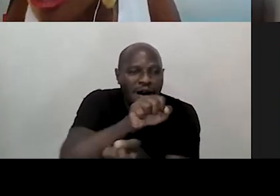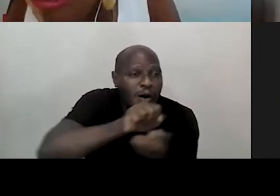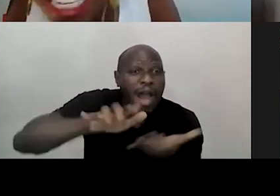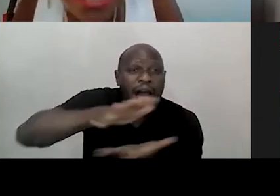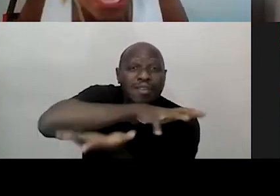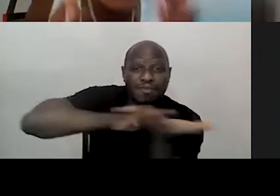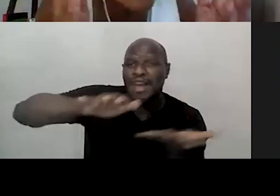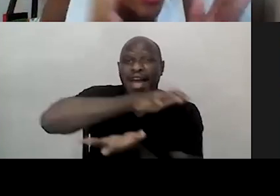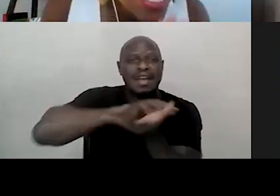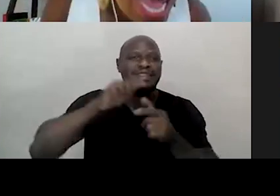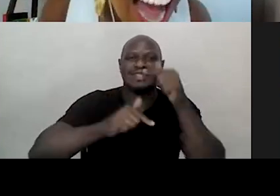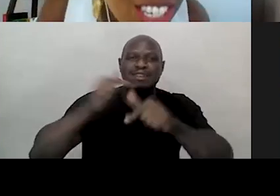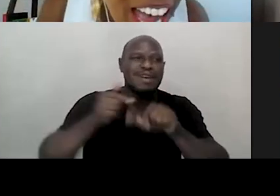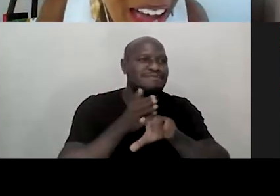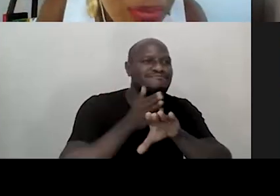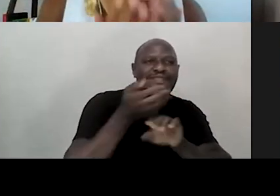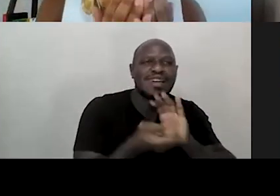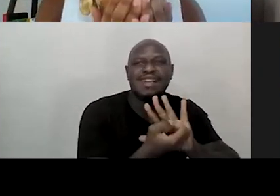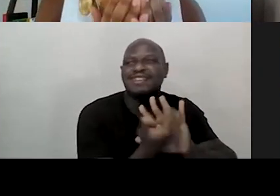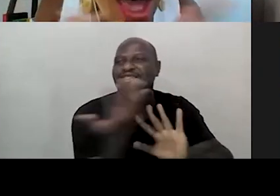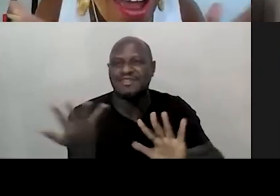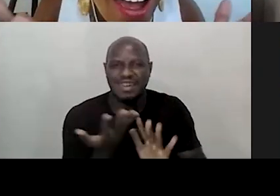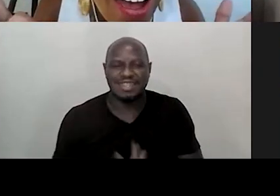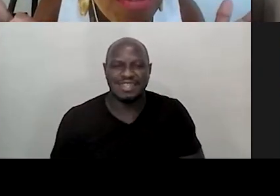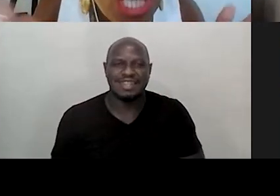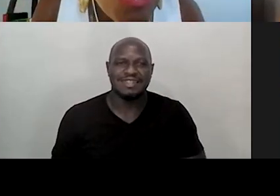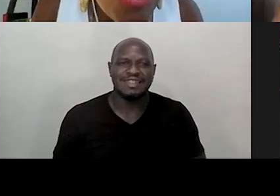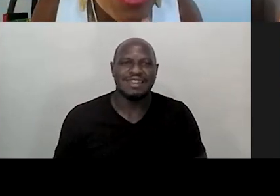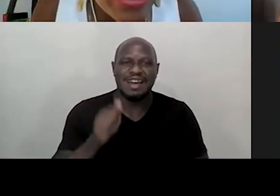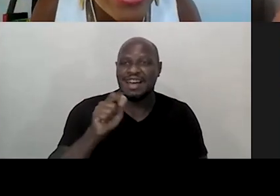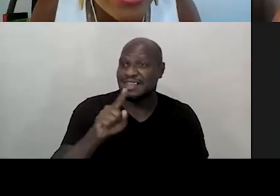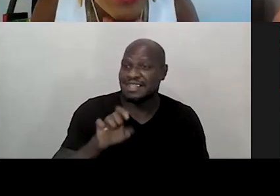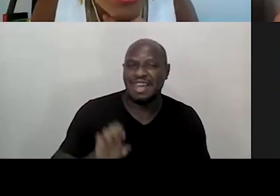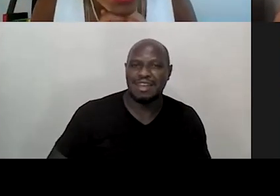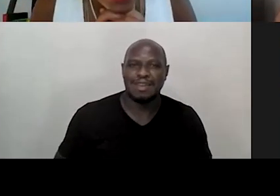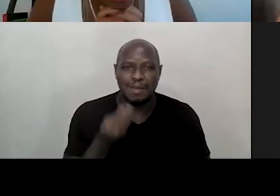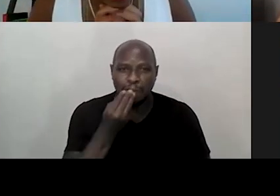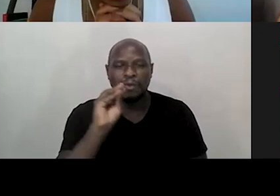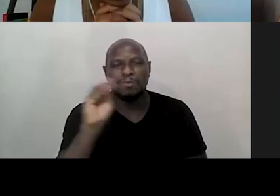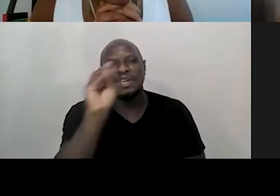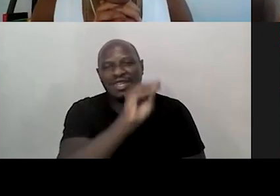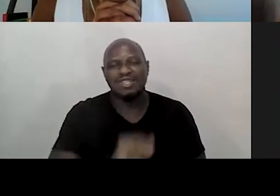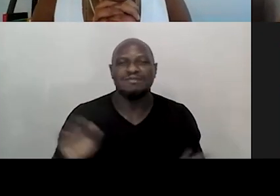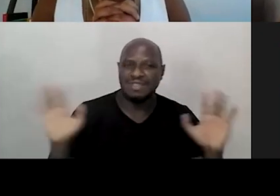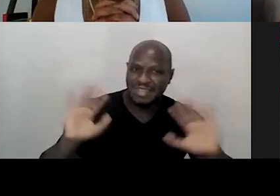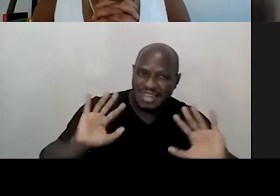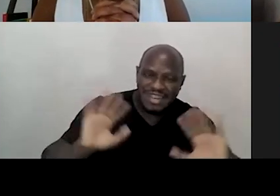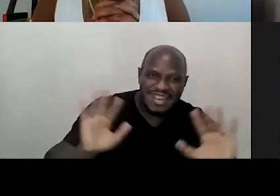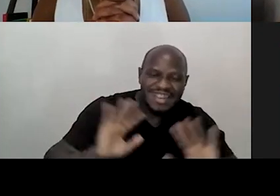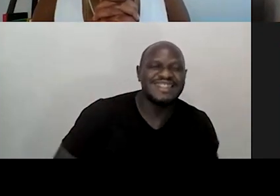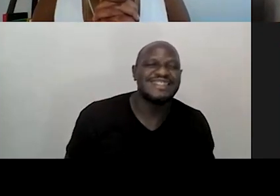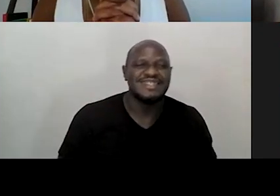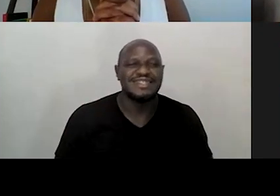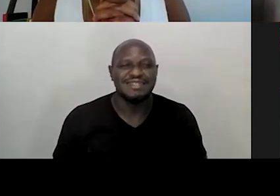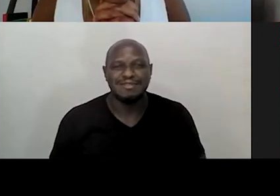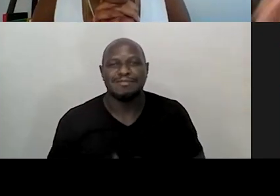na diversidade. Axé. Beijo, público querido. Isso aí, pessoal,